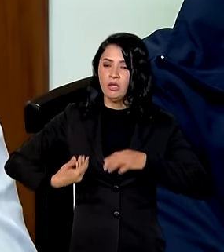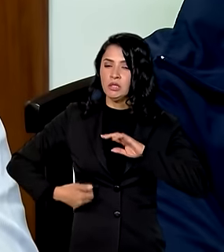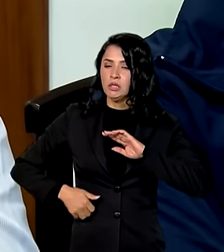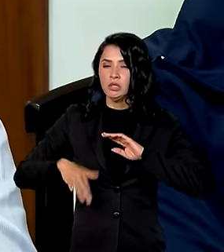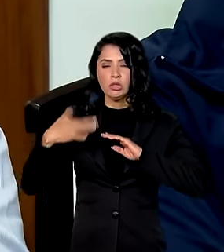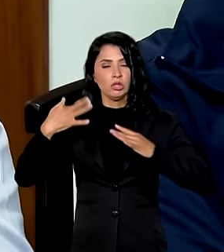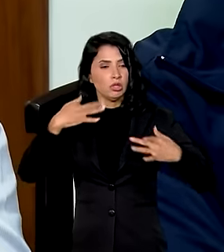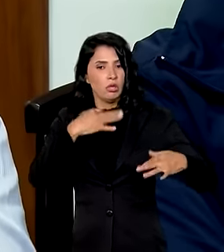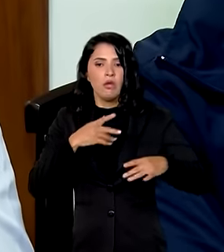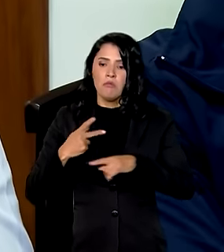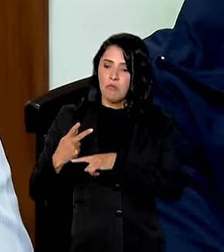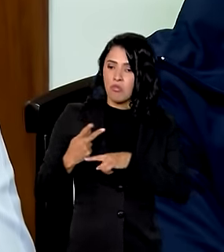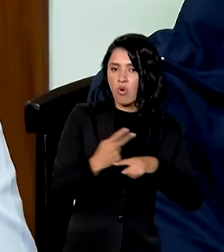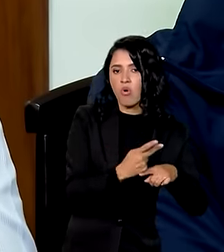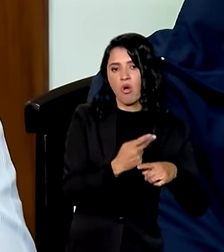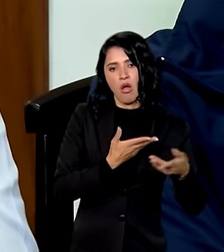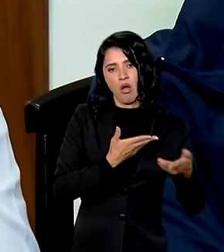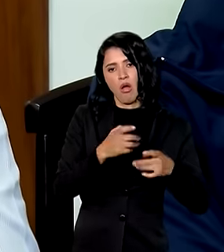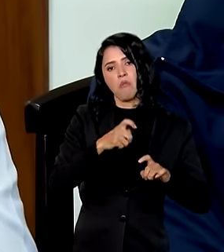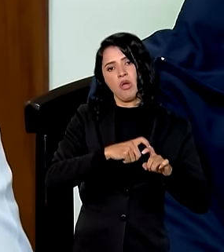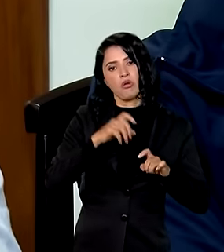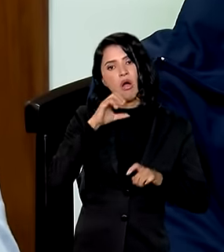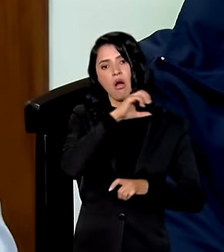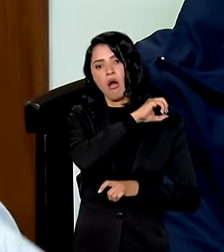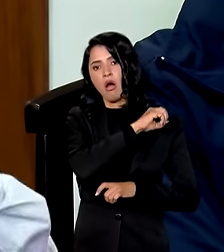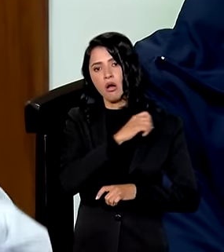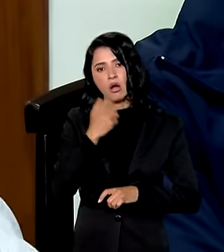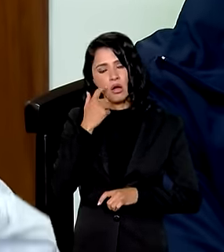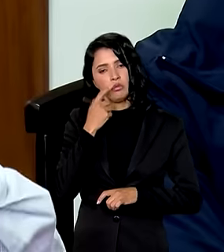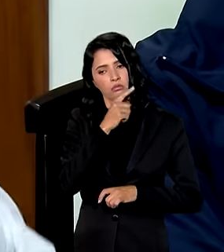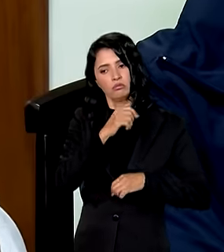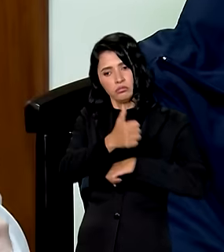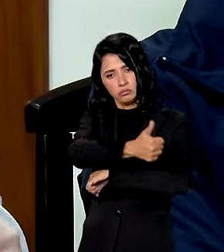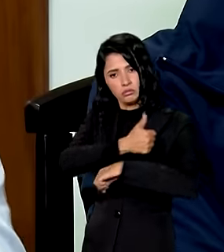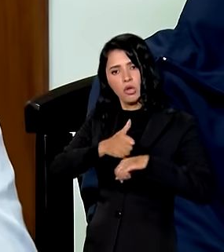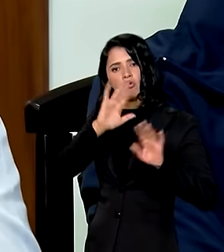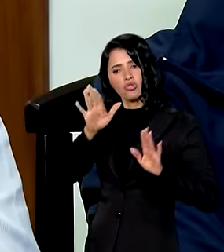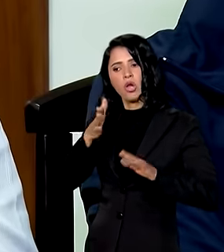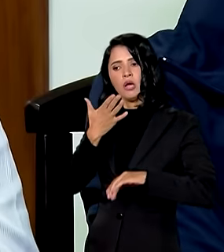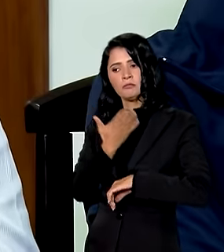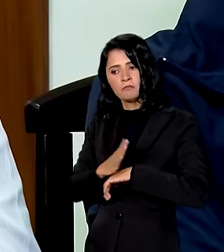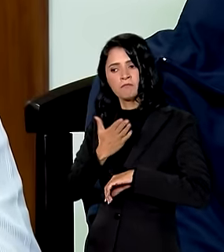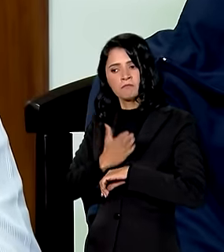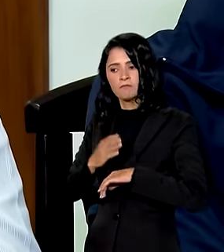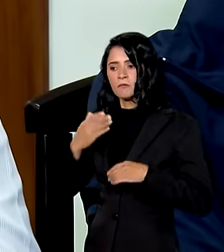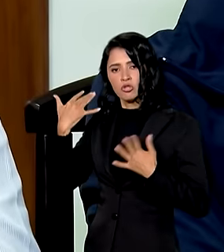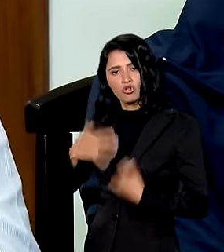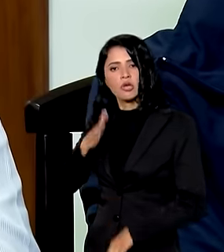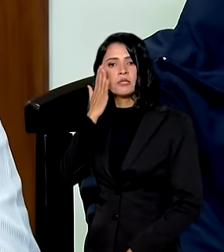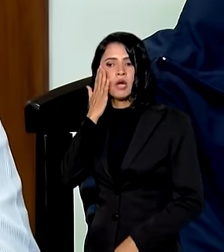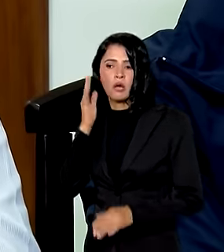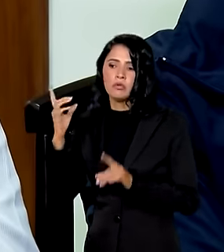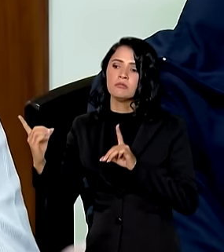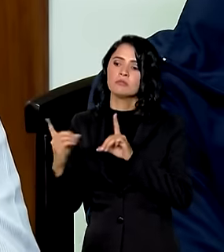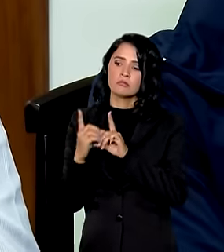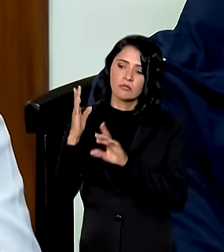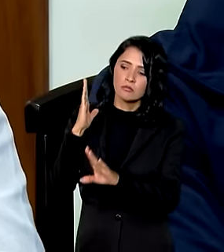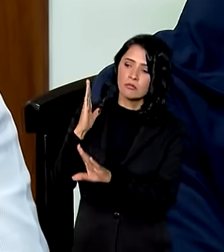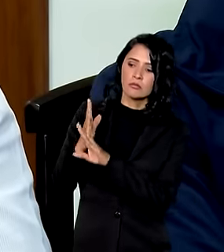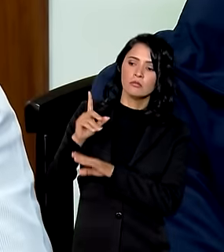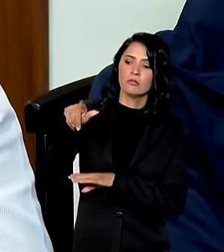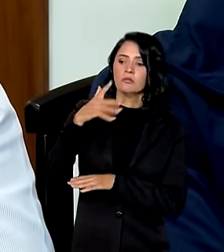procurar o serviço de saúde rapidamente e que os profissionais estão treinados para que façam esse atendimento e identificar